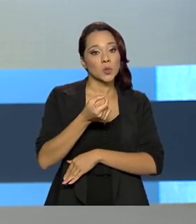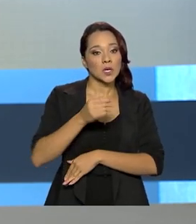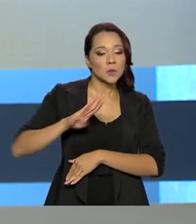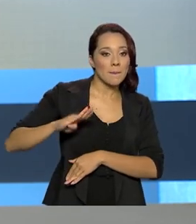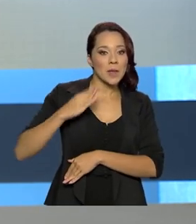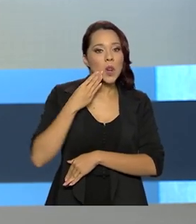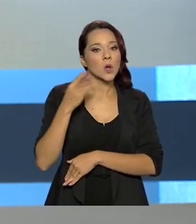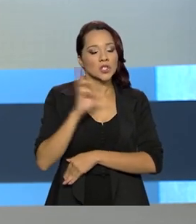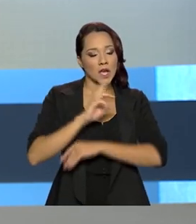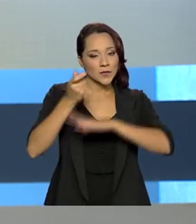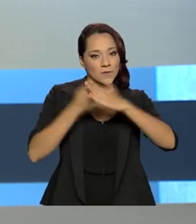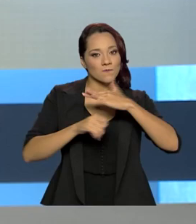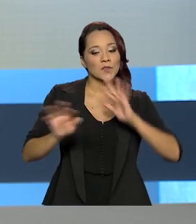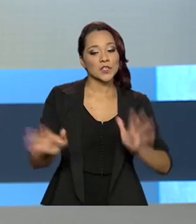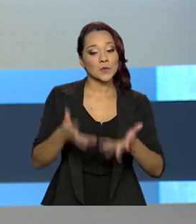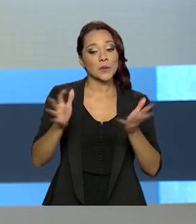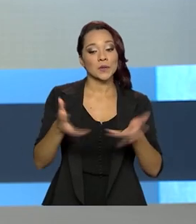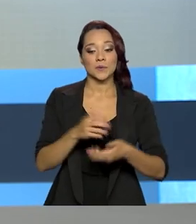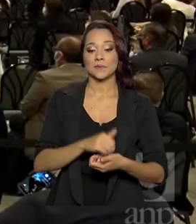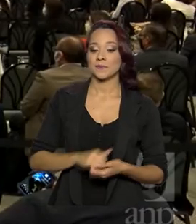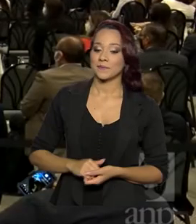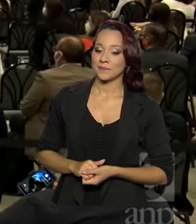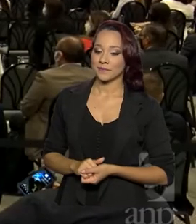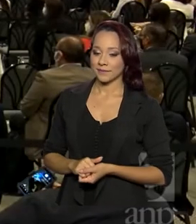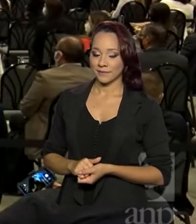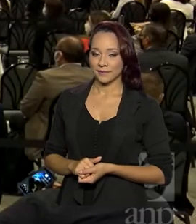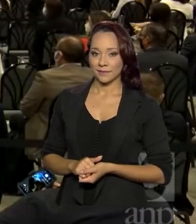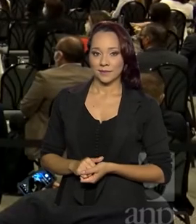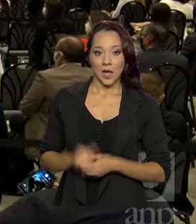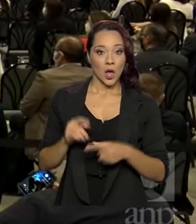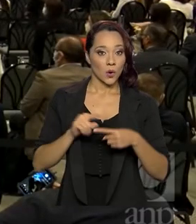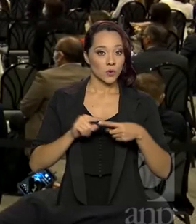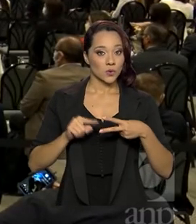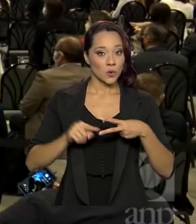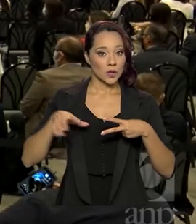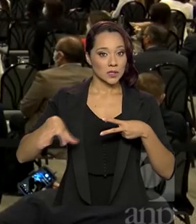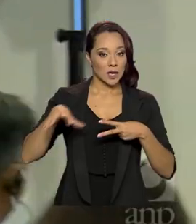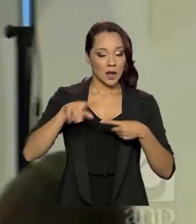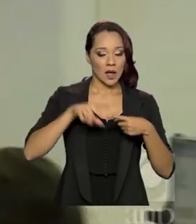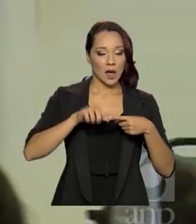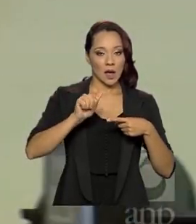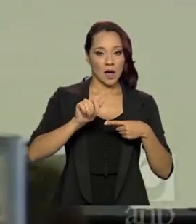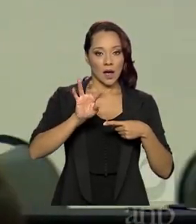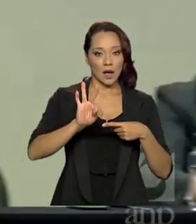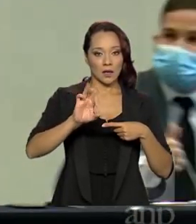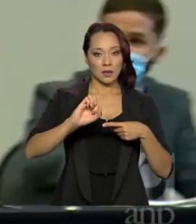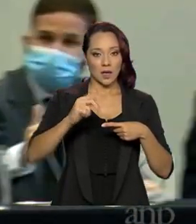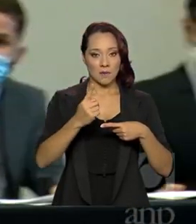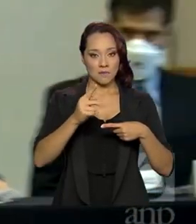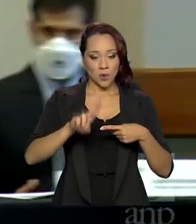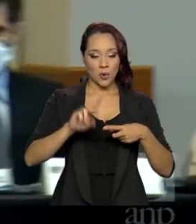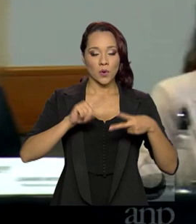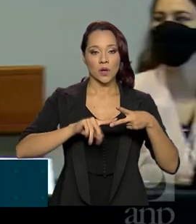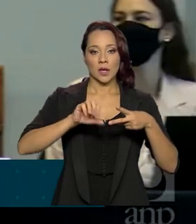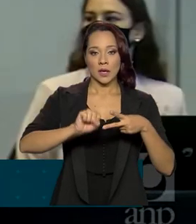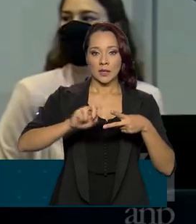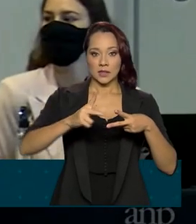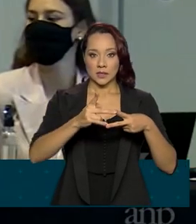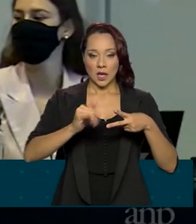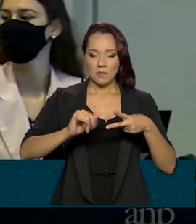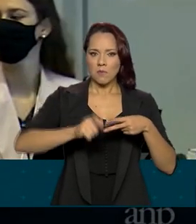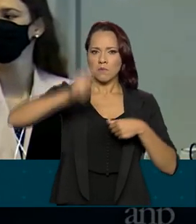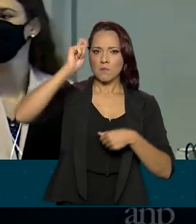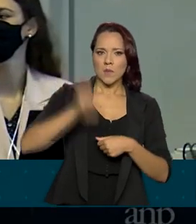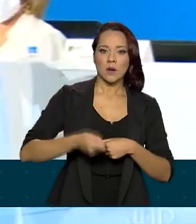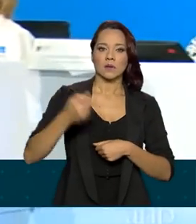bilhões de reais em investimentos. Os dois campos, Atapu e Sépia, foram arrematados nesta